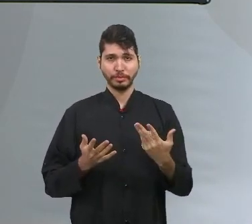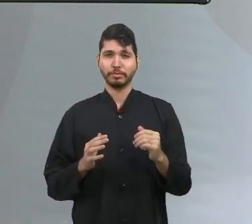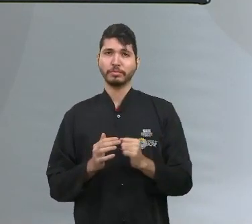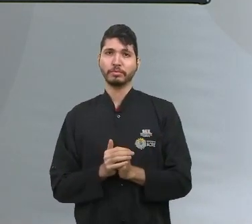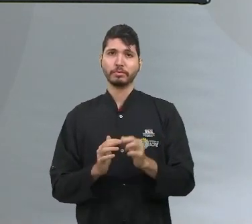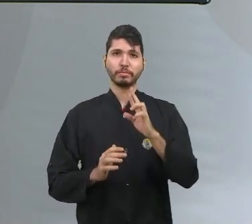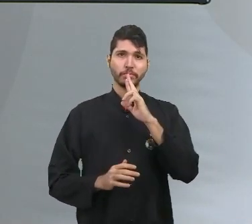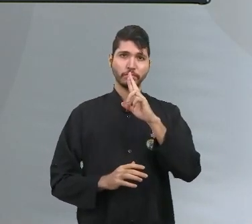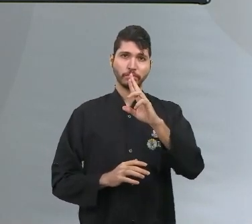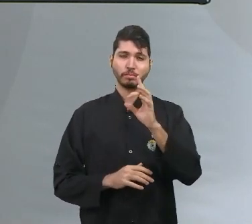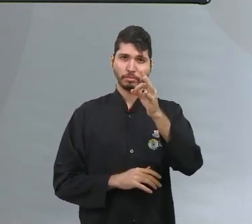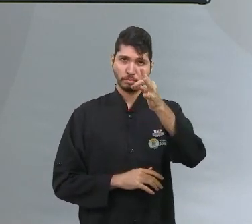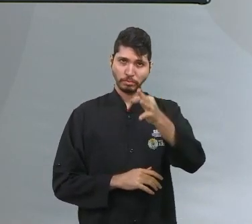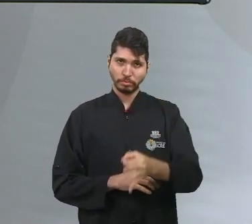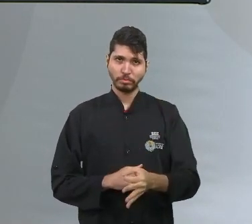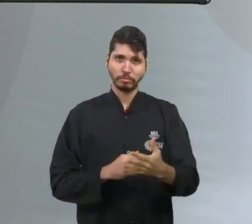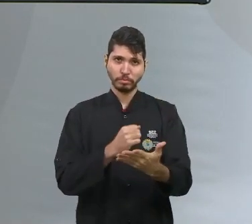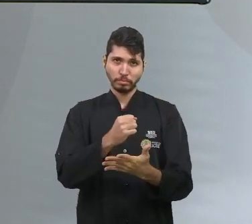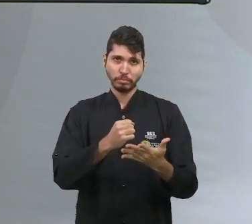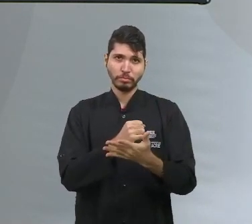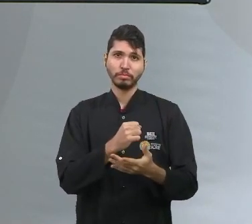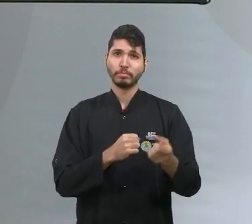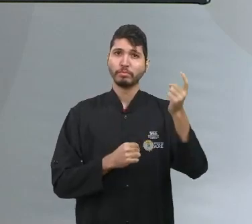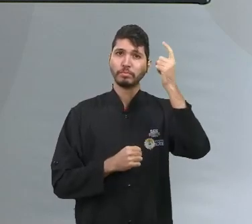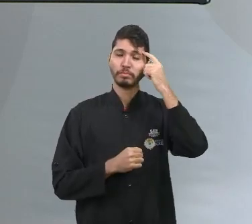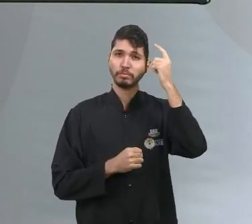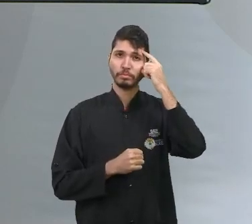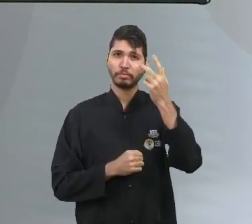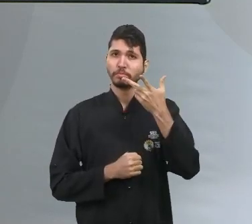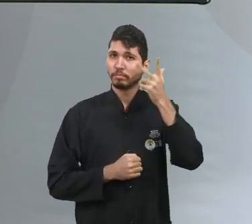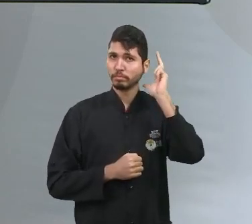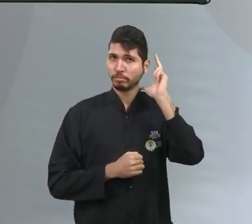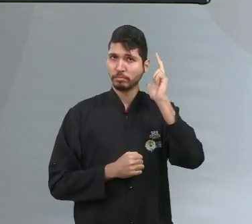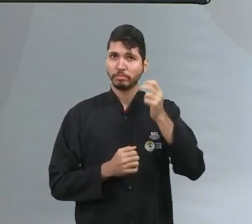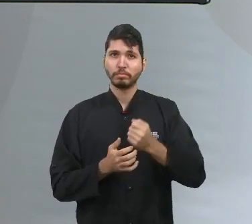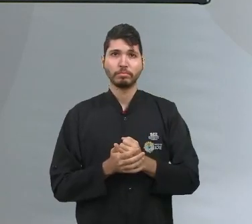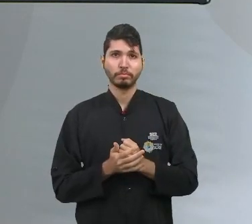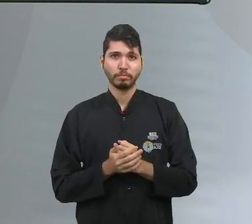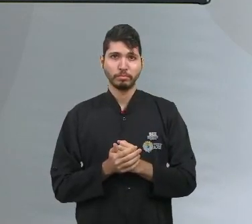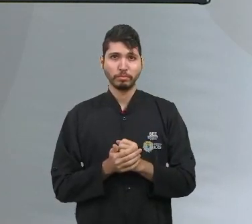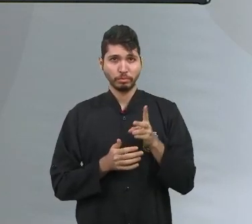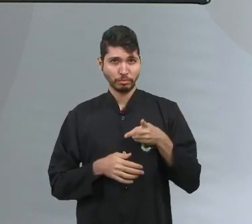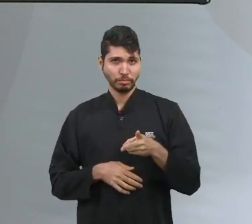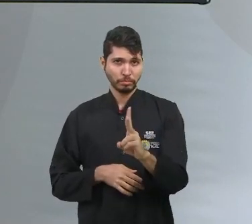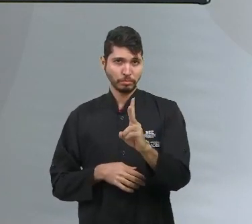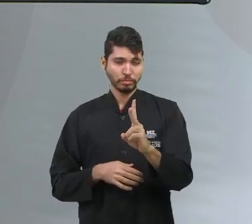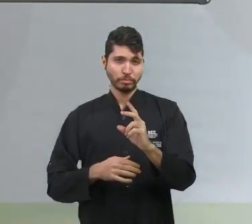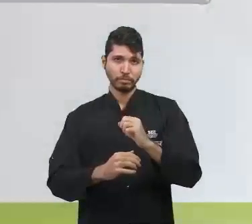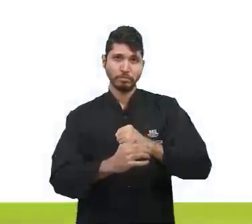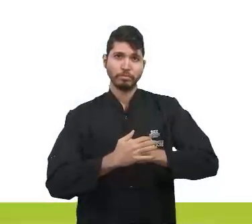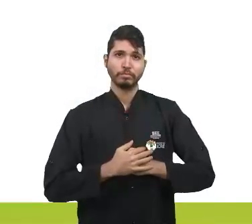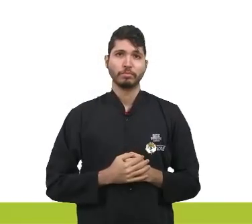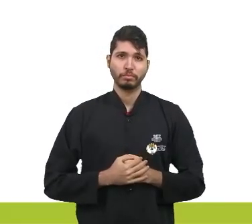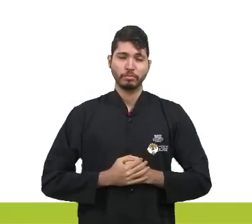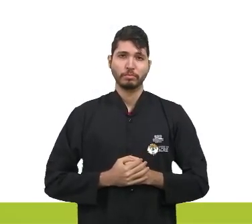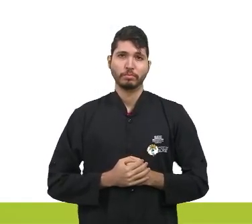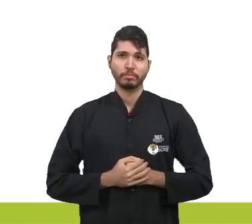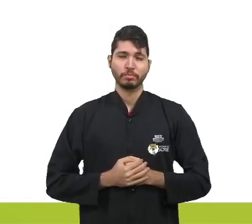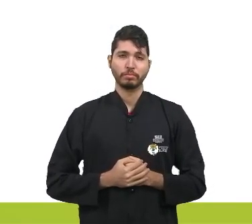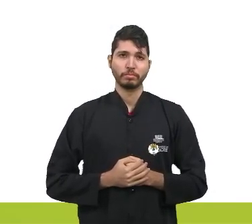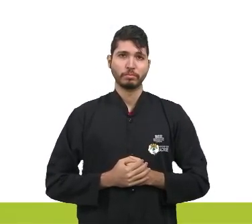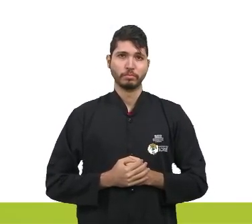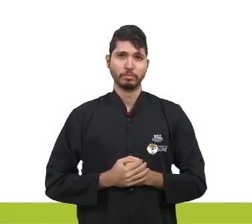trabalhamos aqui com base no pensamento de Gilberto Freire. Vamos avançar para a nossa segunda questão. Em